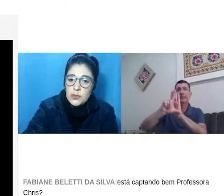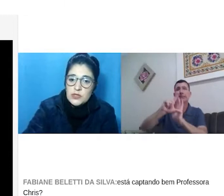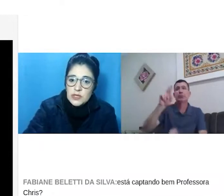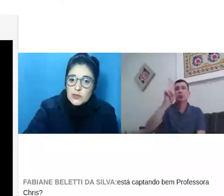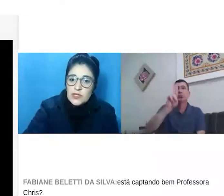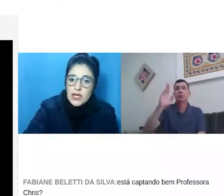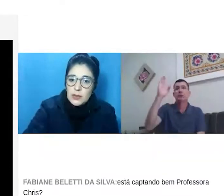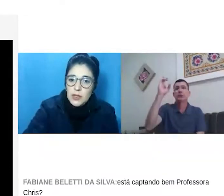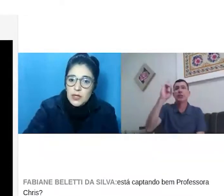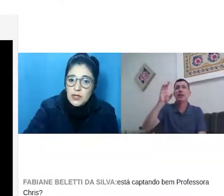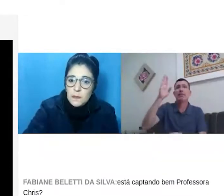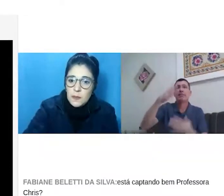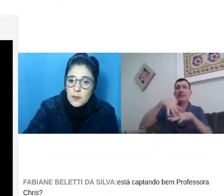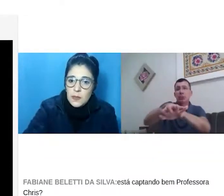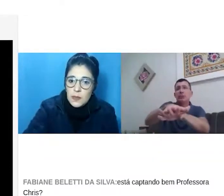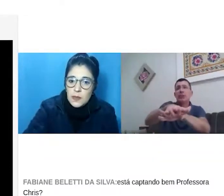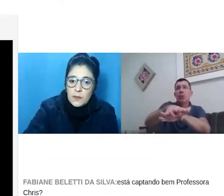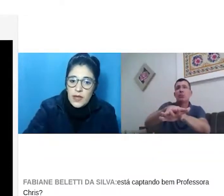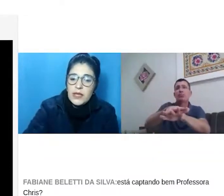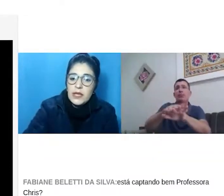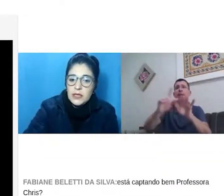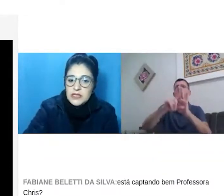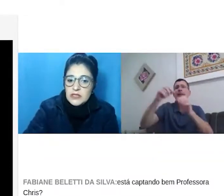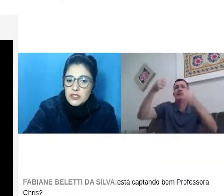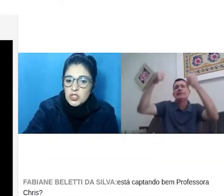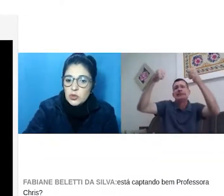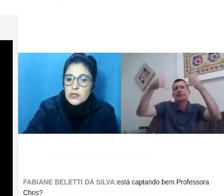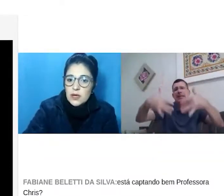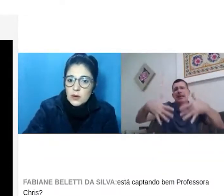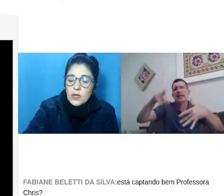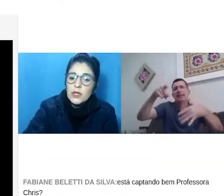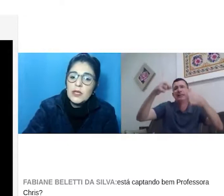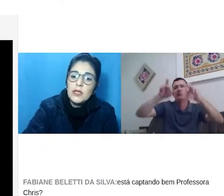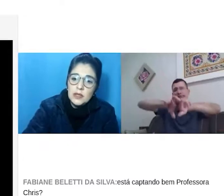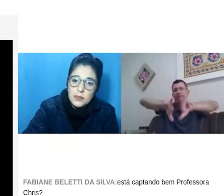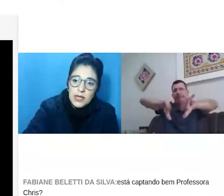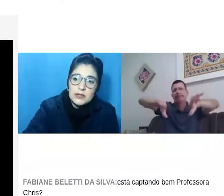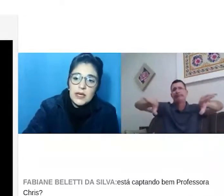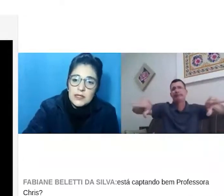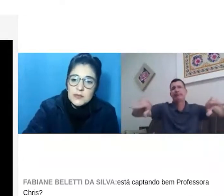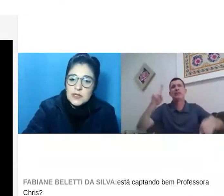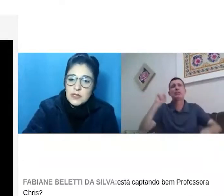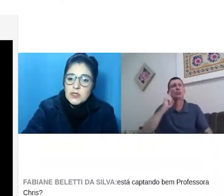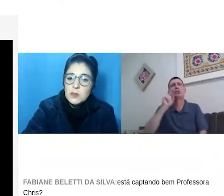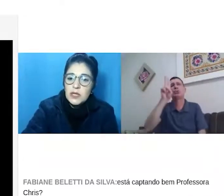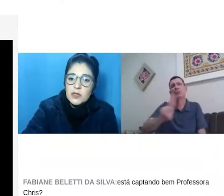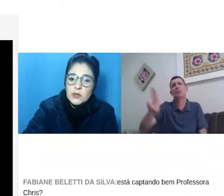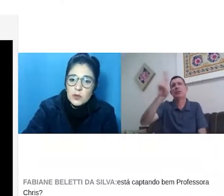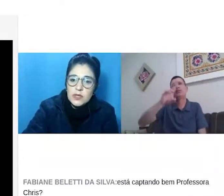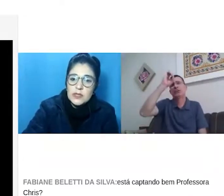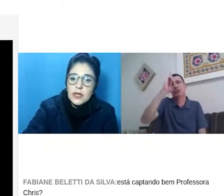Depois, nós temos a LBI, né? Que é a lei brasileira de inclusão, que também traz bastante